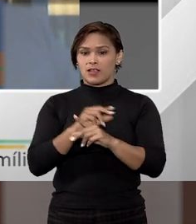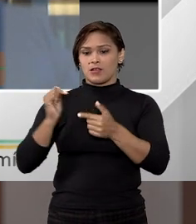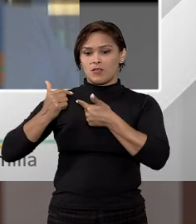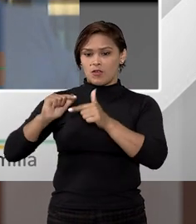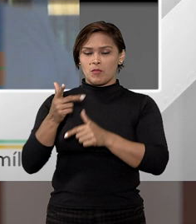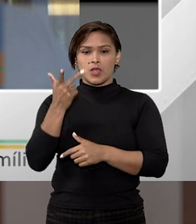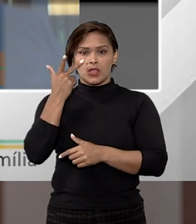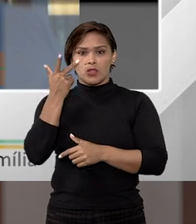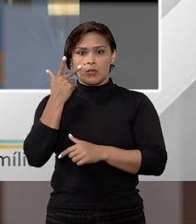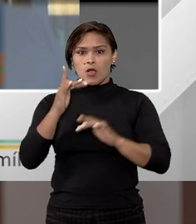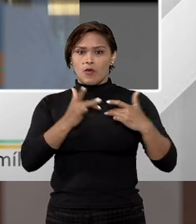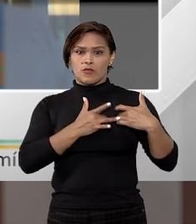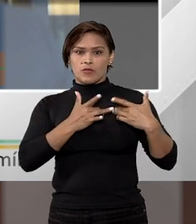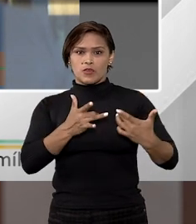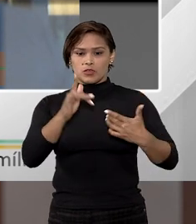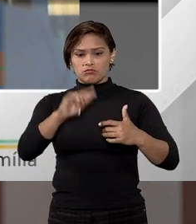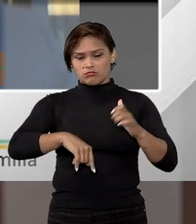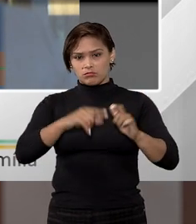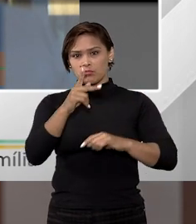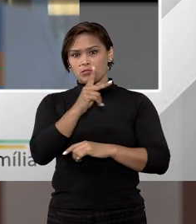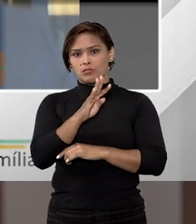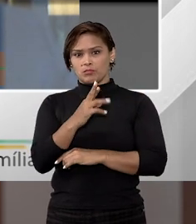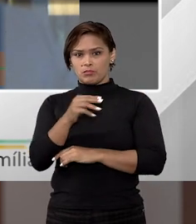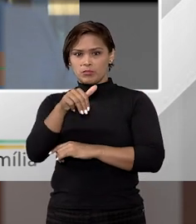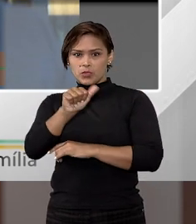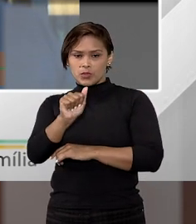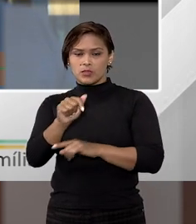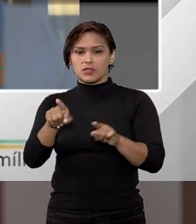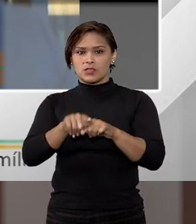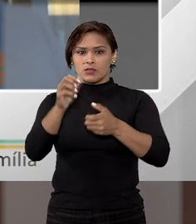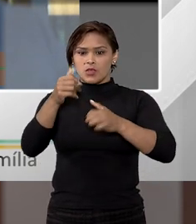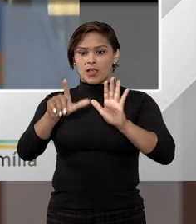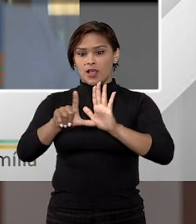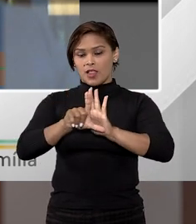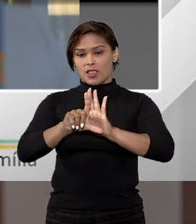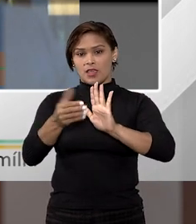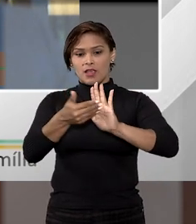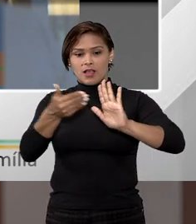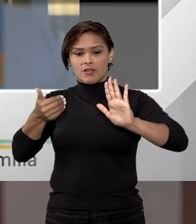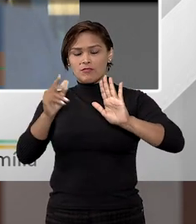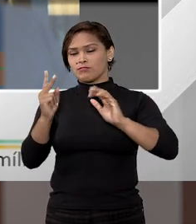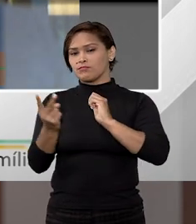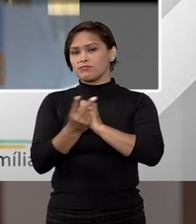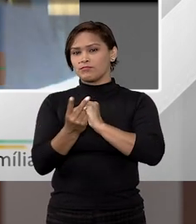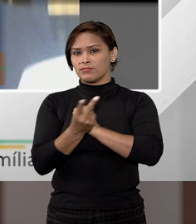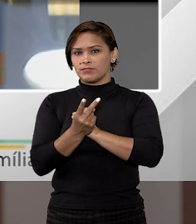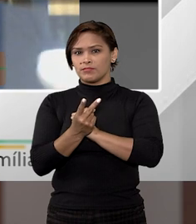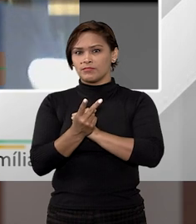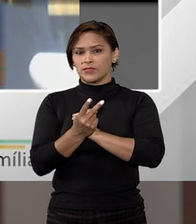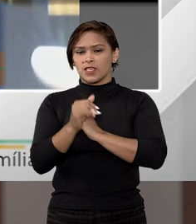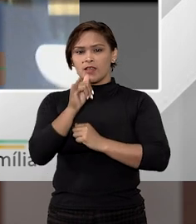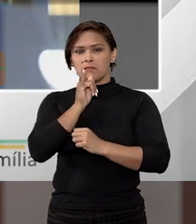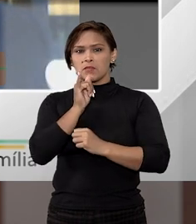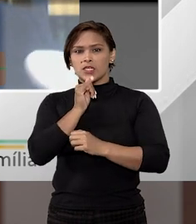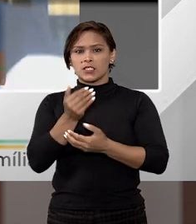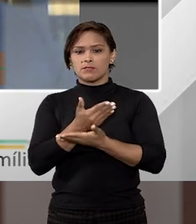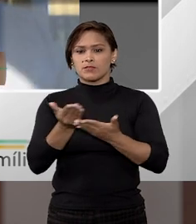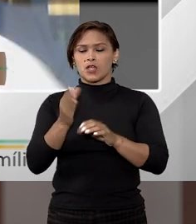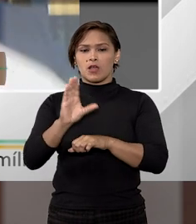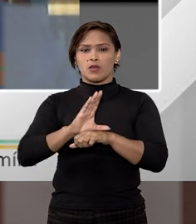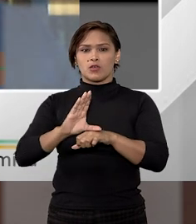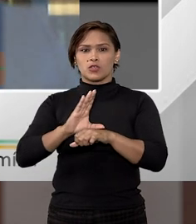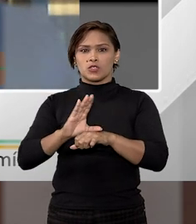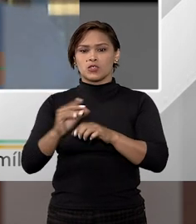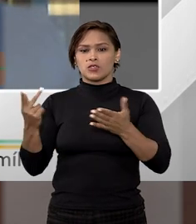de família convencional ou voluntário, como bem definiu a Bruna, a lei afasta a proteção quando a